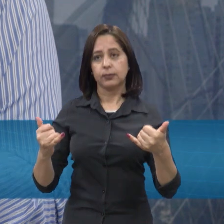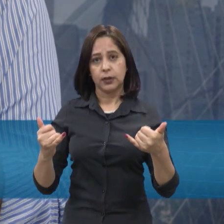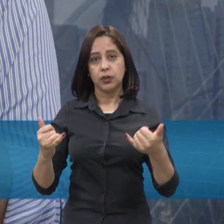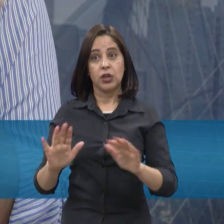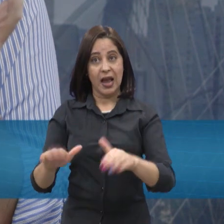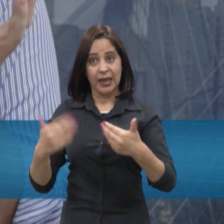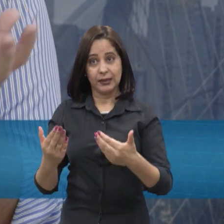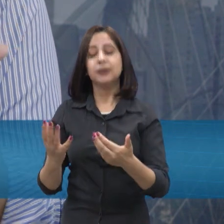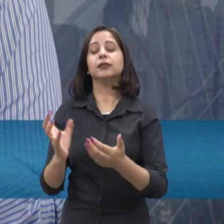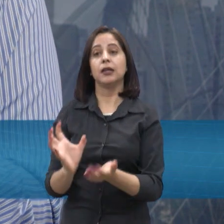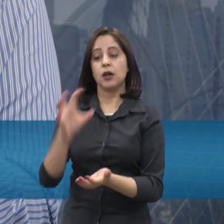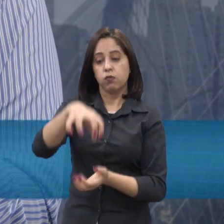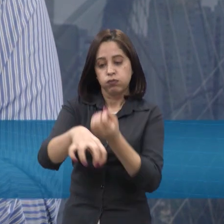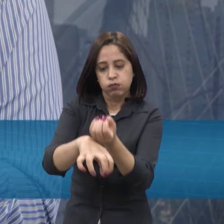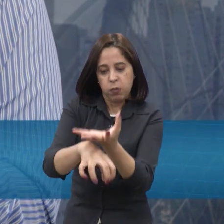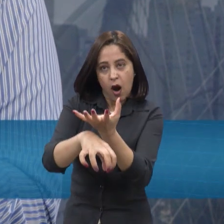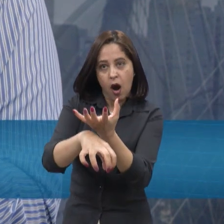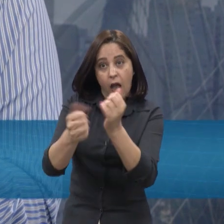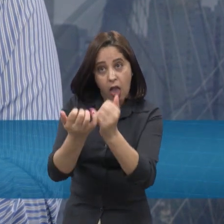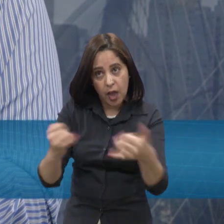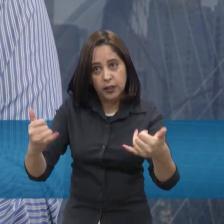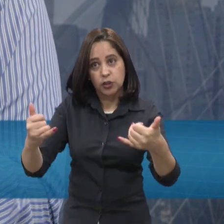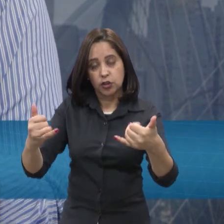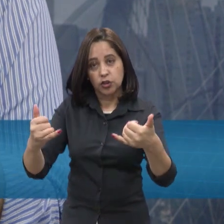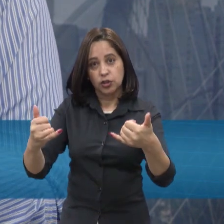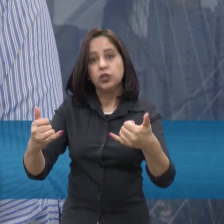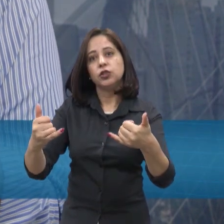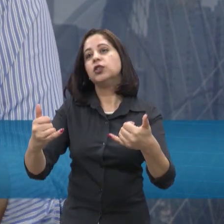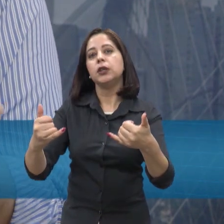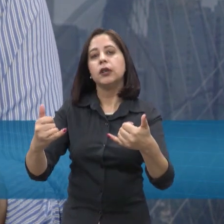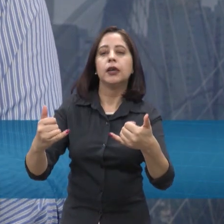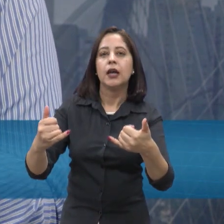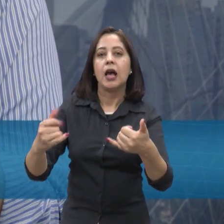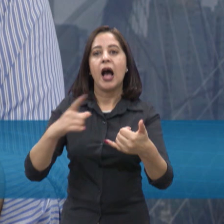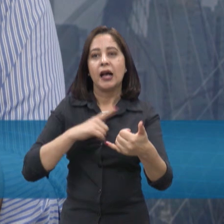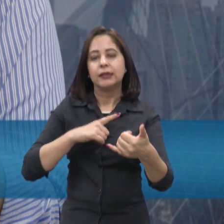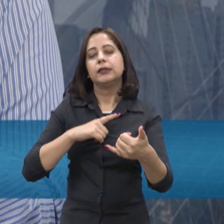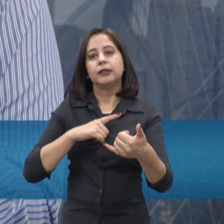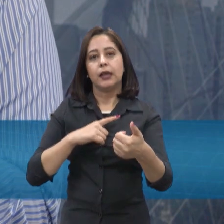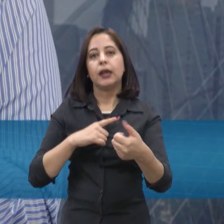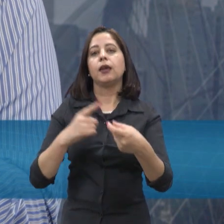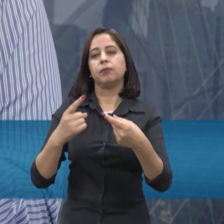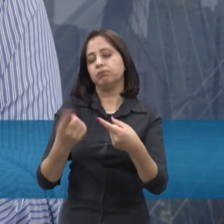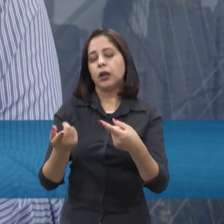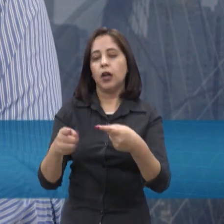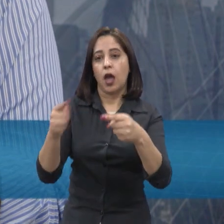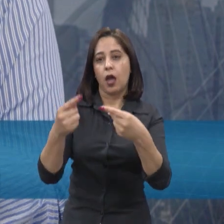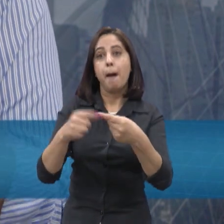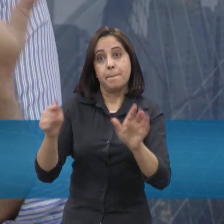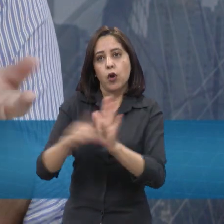a matriz energética como um todo, a gente tem fontes adicionais, como o próprio derivado de